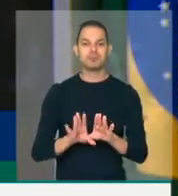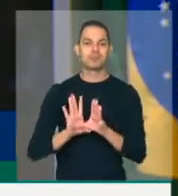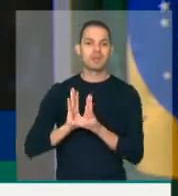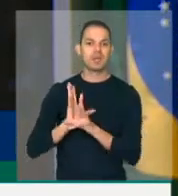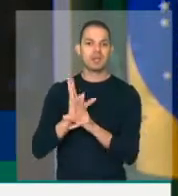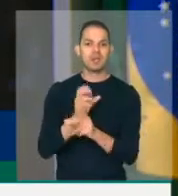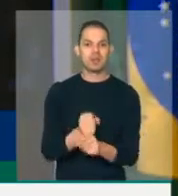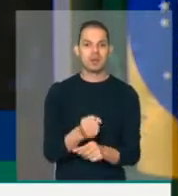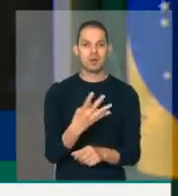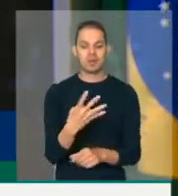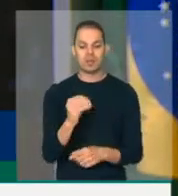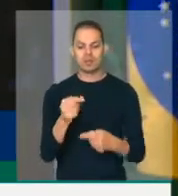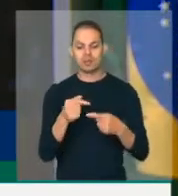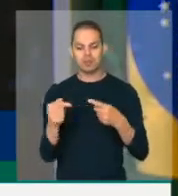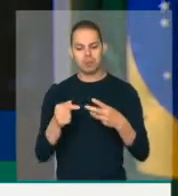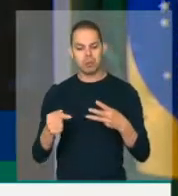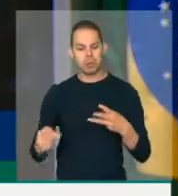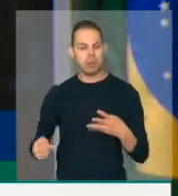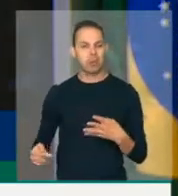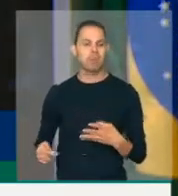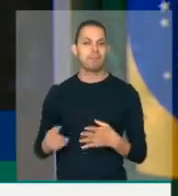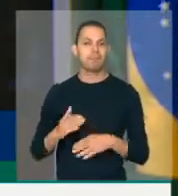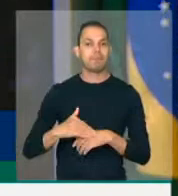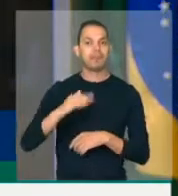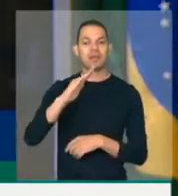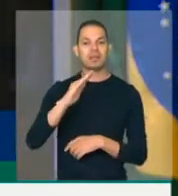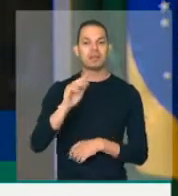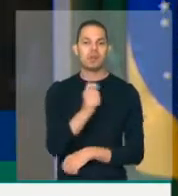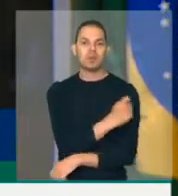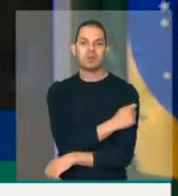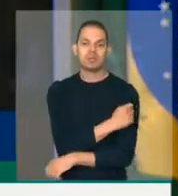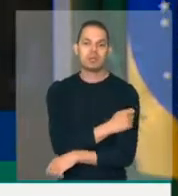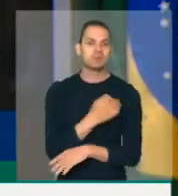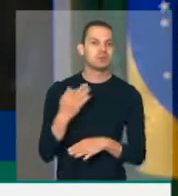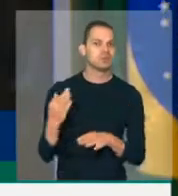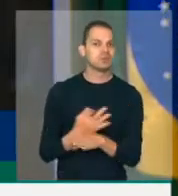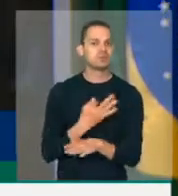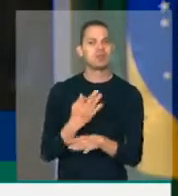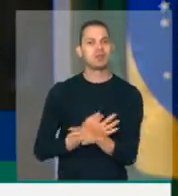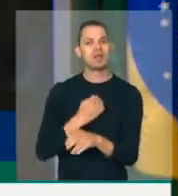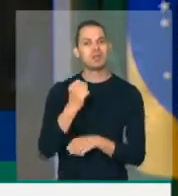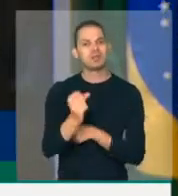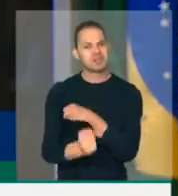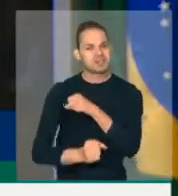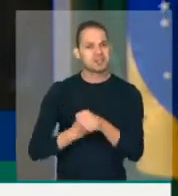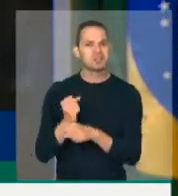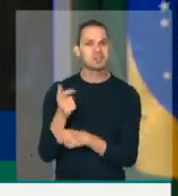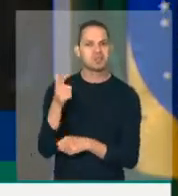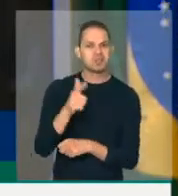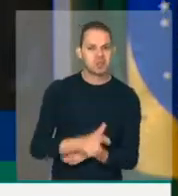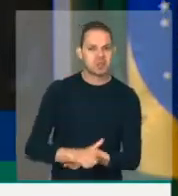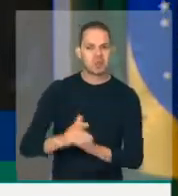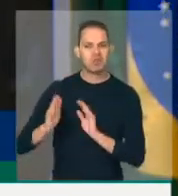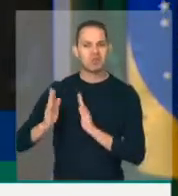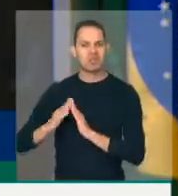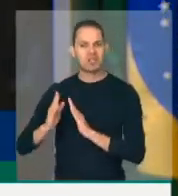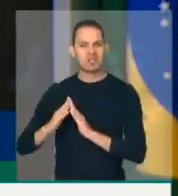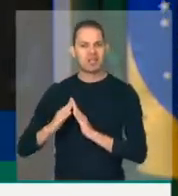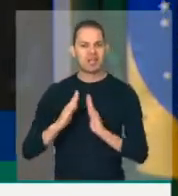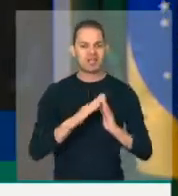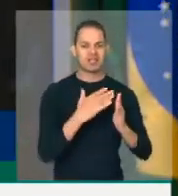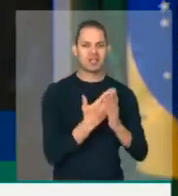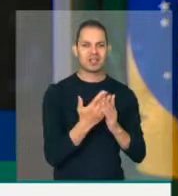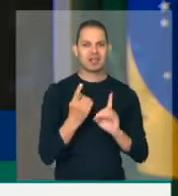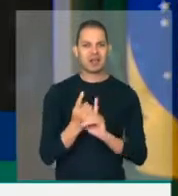semanas. Os alunos não podem suportar mais um ano fora da escola. A Sociedade